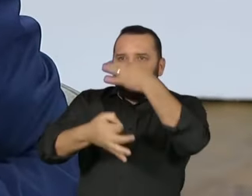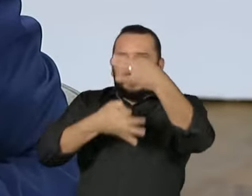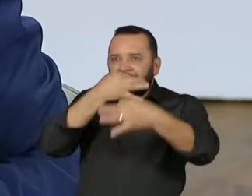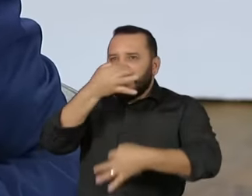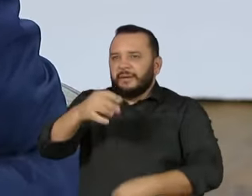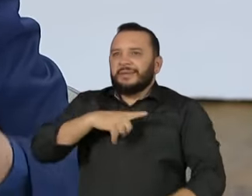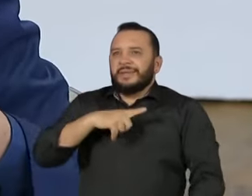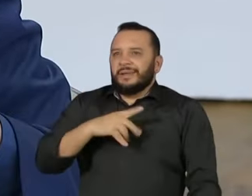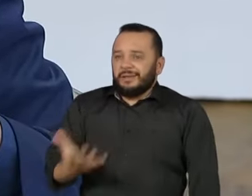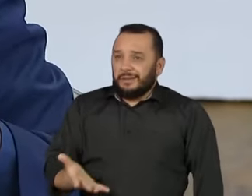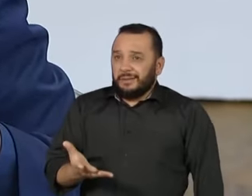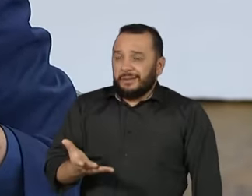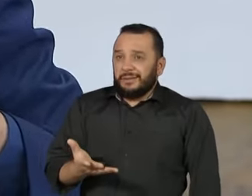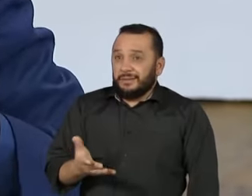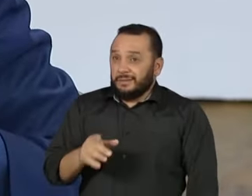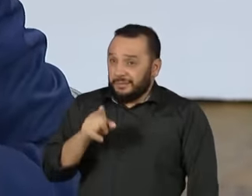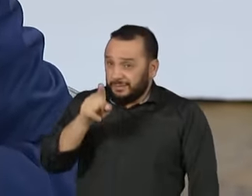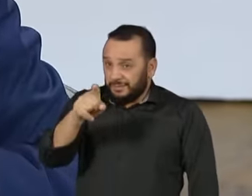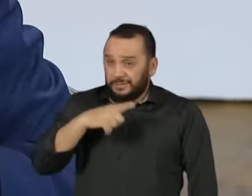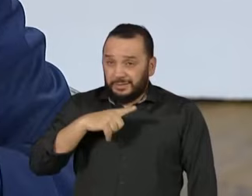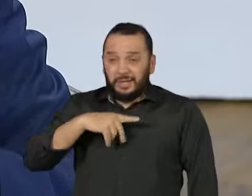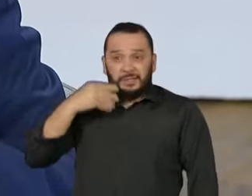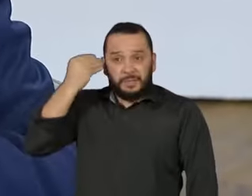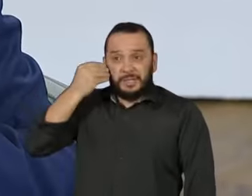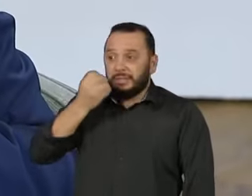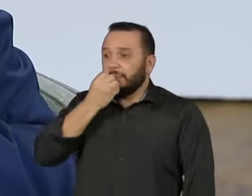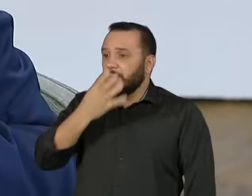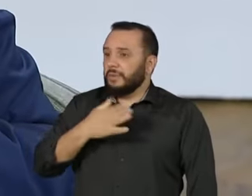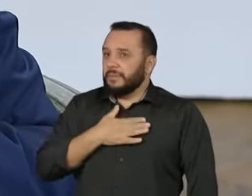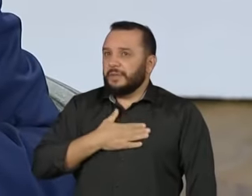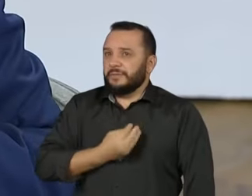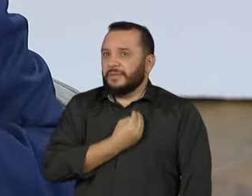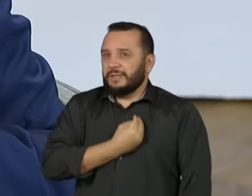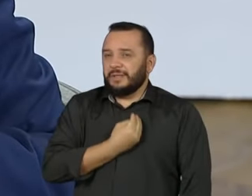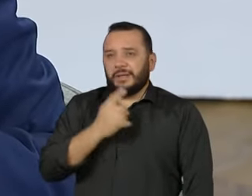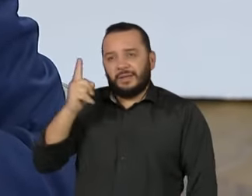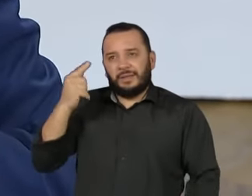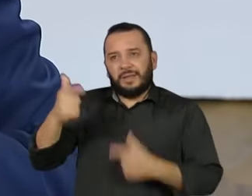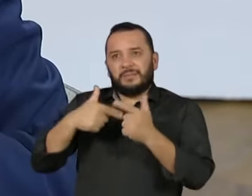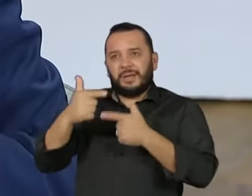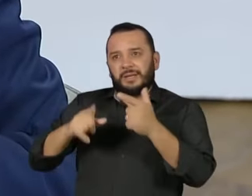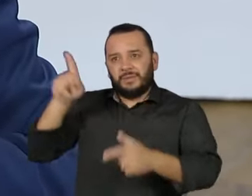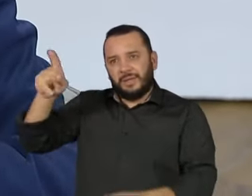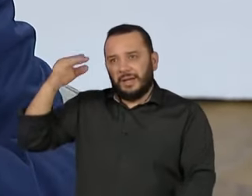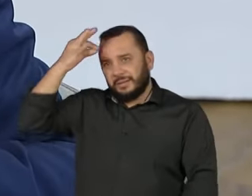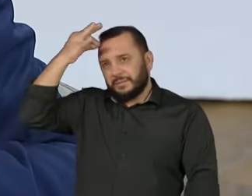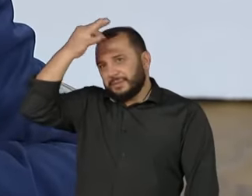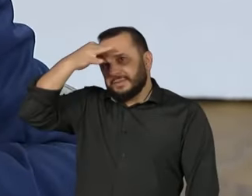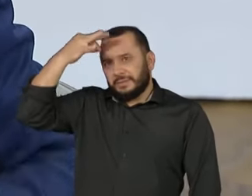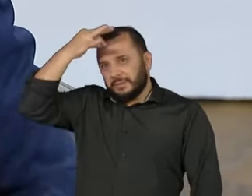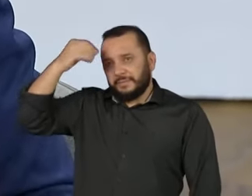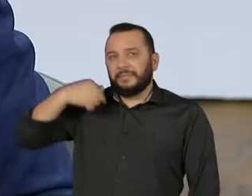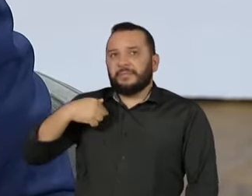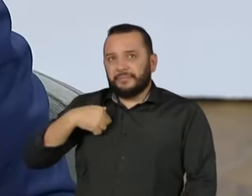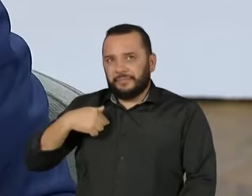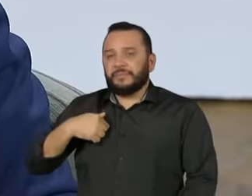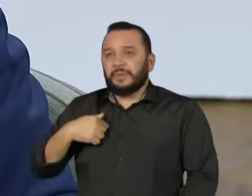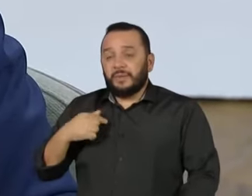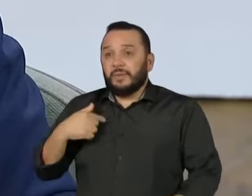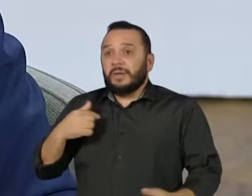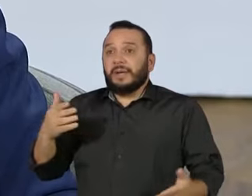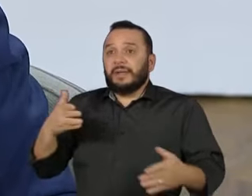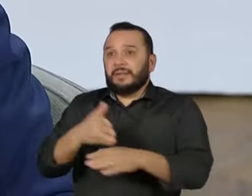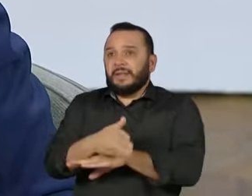assim, se eu tenho uma experiência boa na minha vida, foi o Espírito Santo, né? Quando eu tomei posse no Espírito Santo, a minha perna